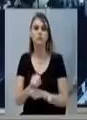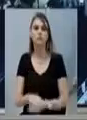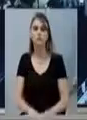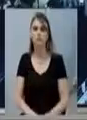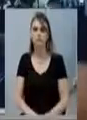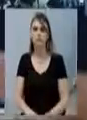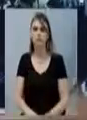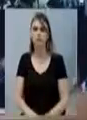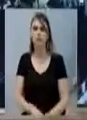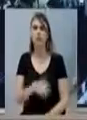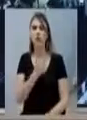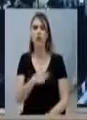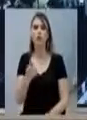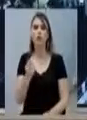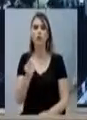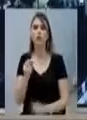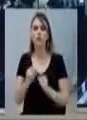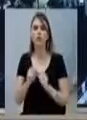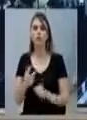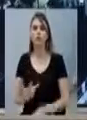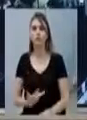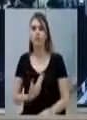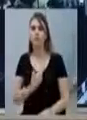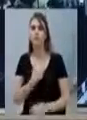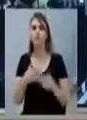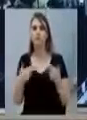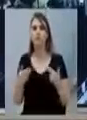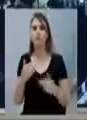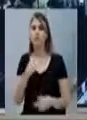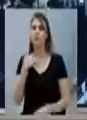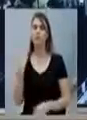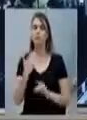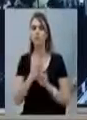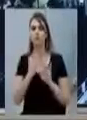Não tem dinheiro para fazer a operação. E aí acaba morrendo na fila.